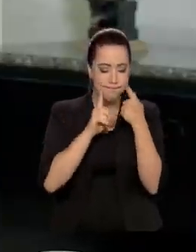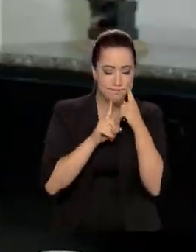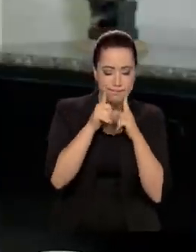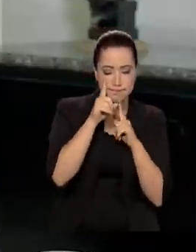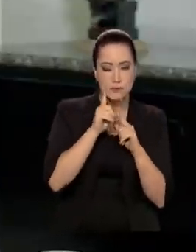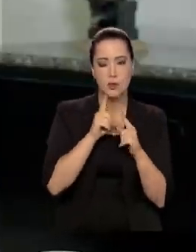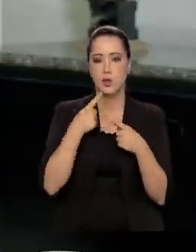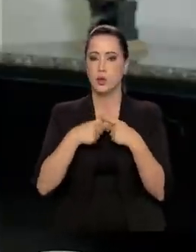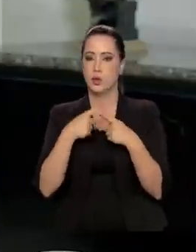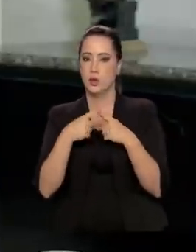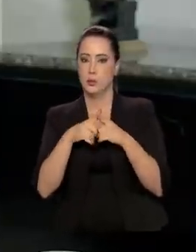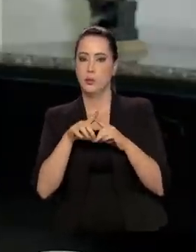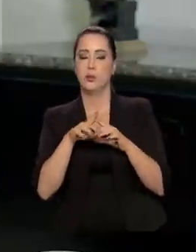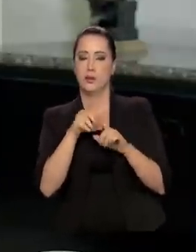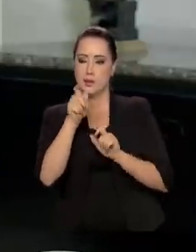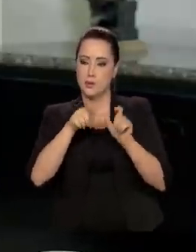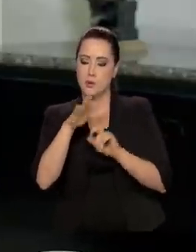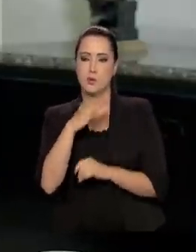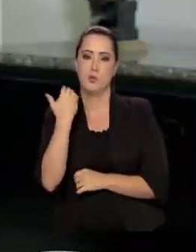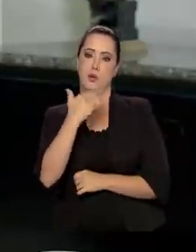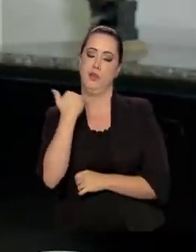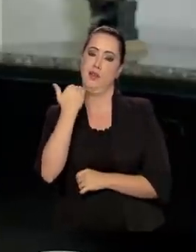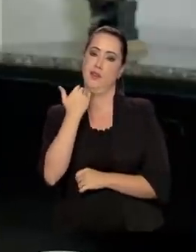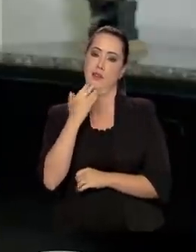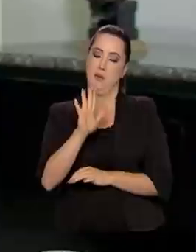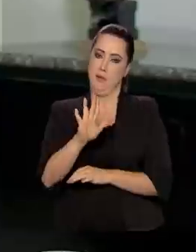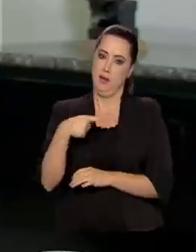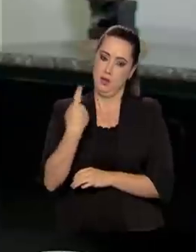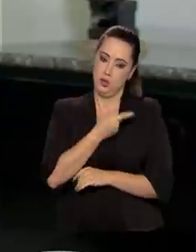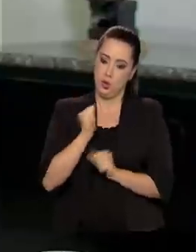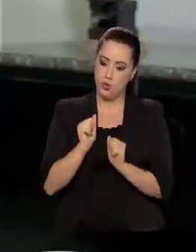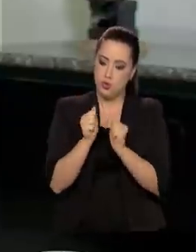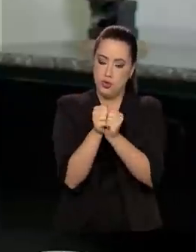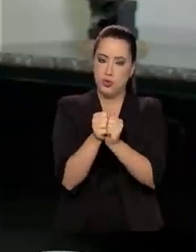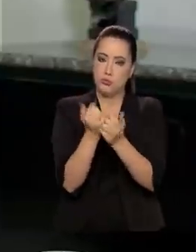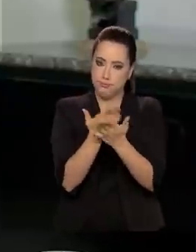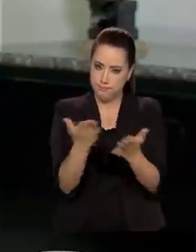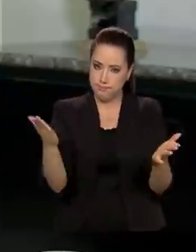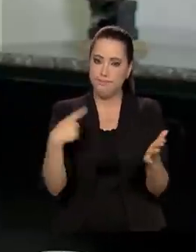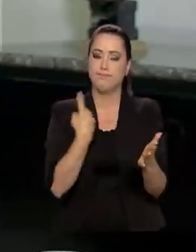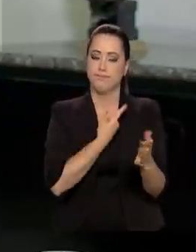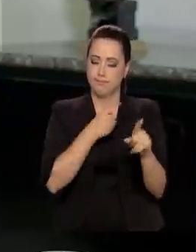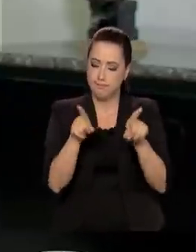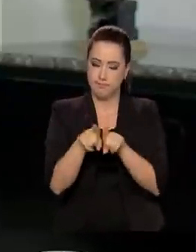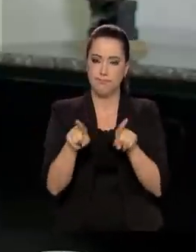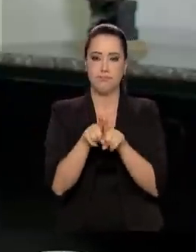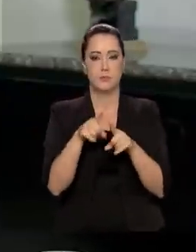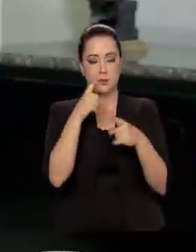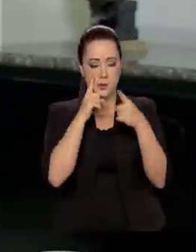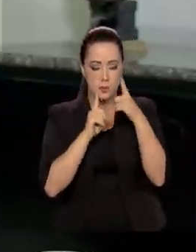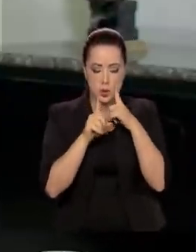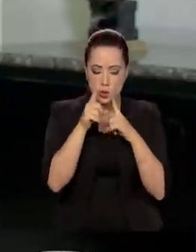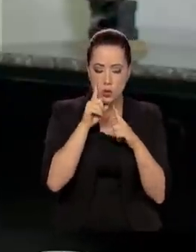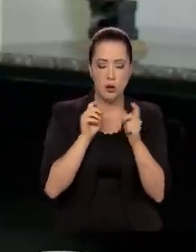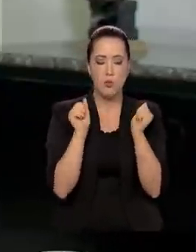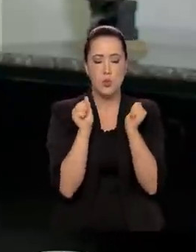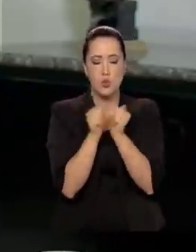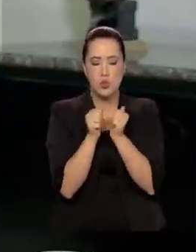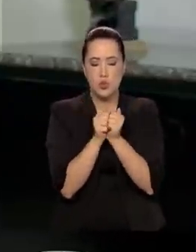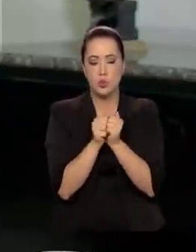perdas e, juntos com todos vocês, nós também choramos. E nós estamos